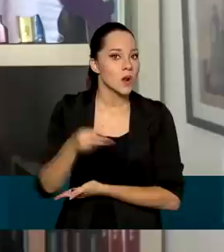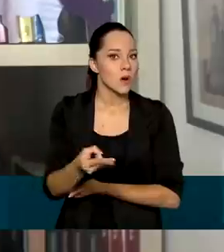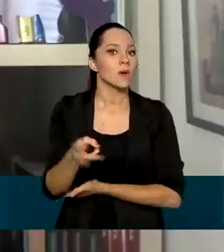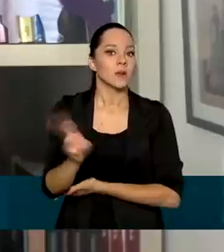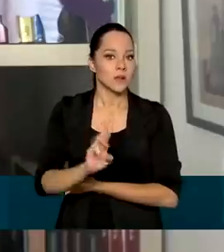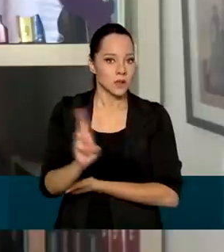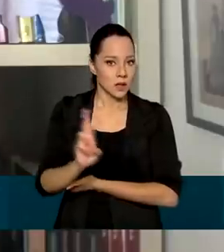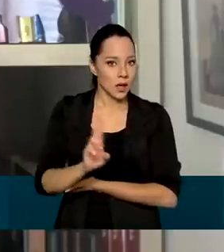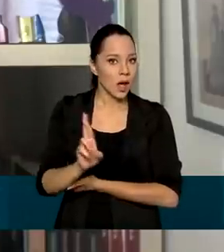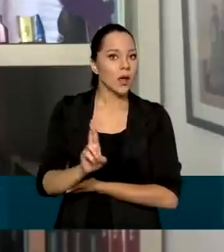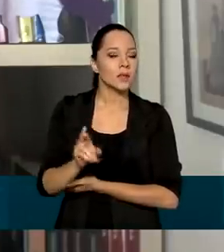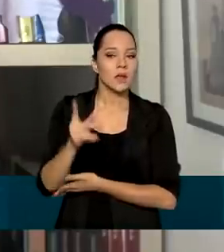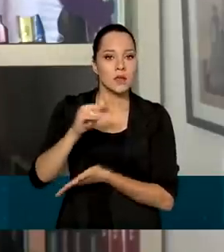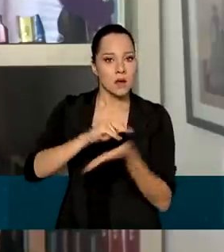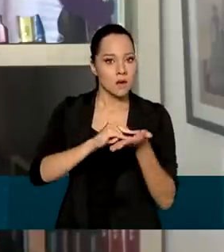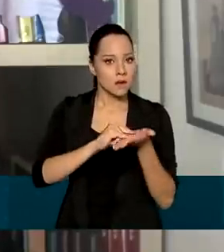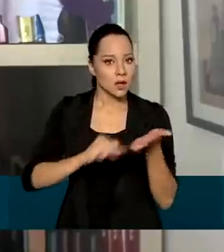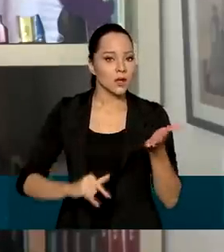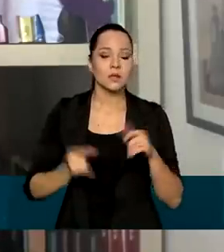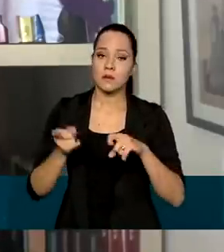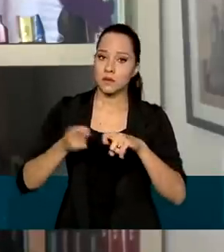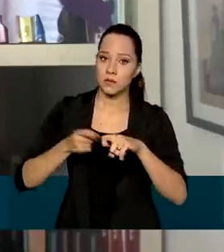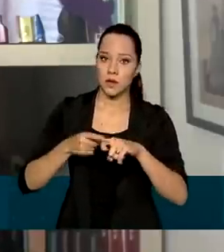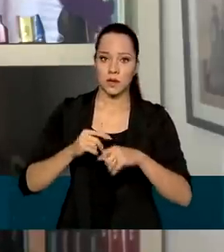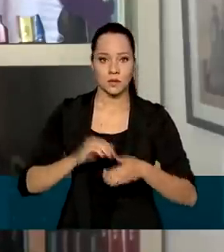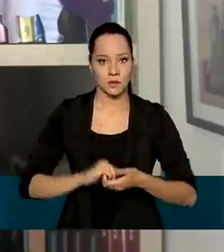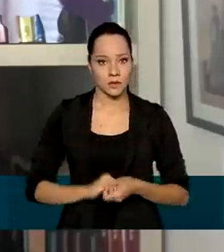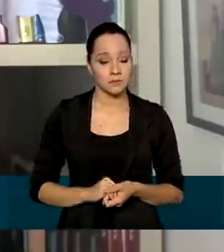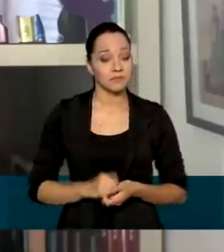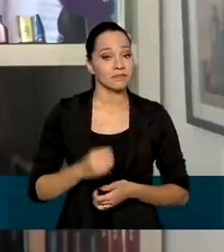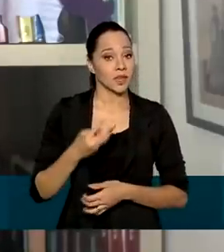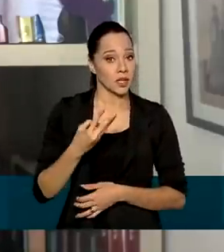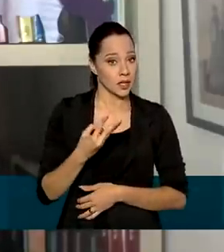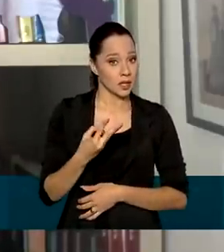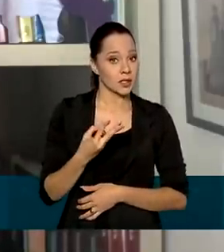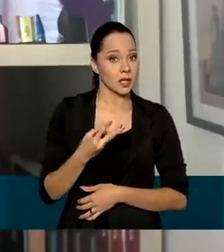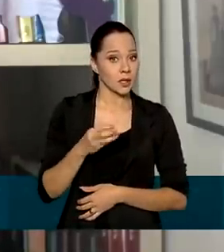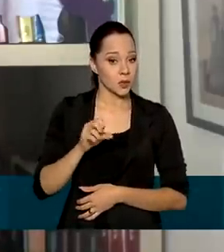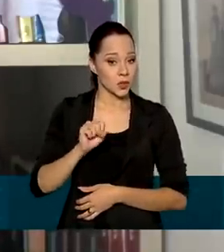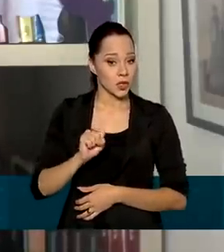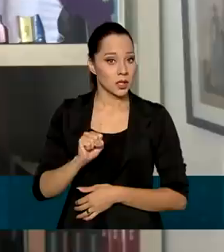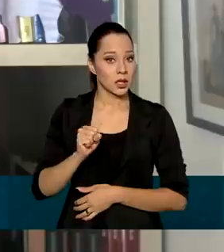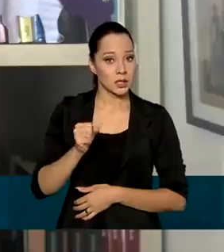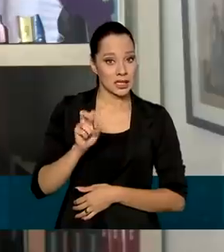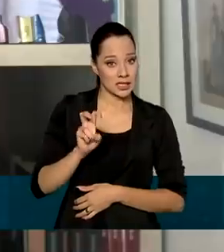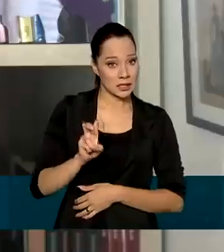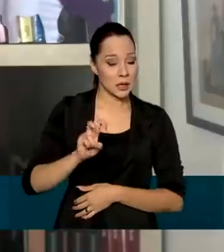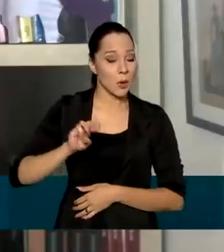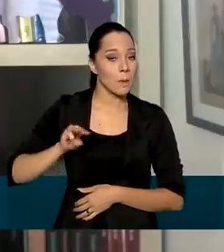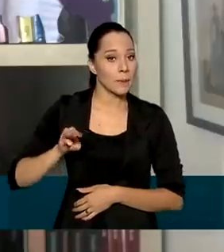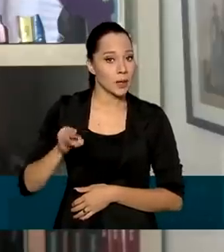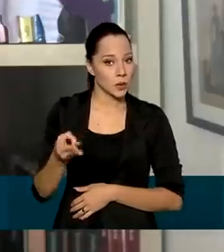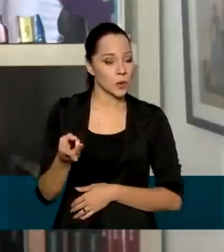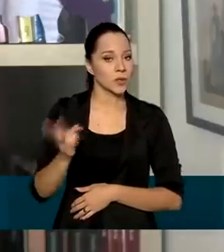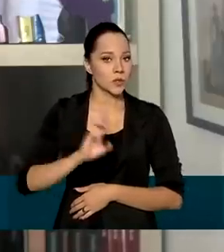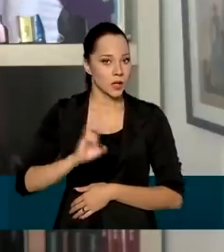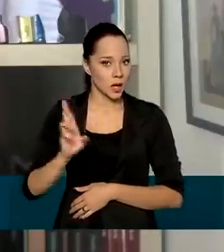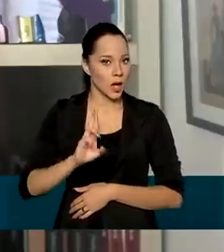na contratação de médicos e R$ 385 milhões